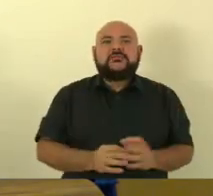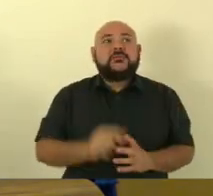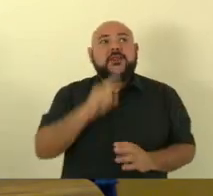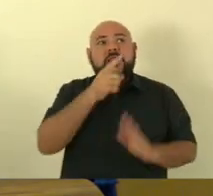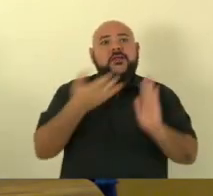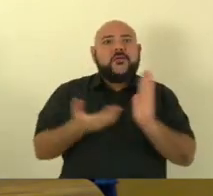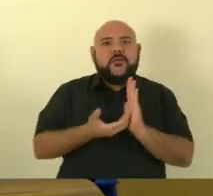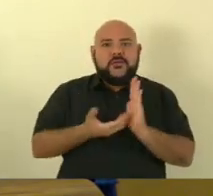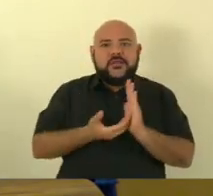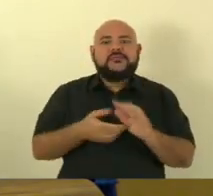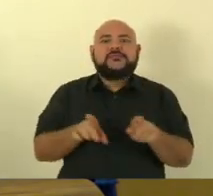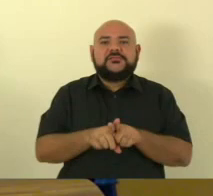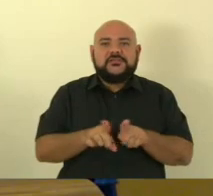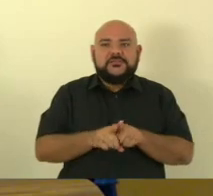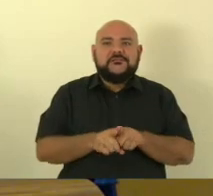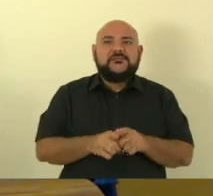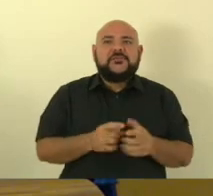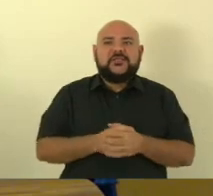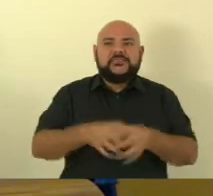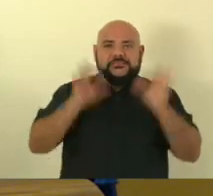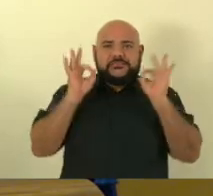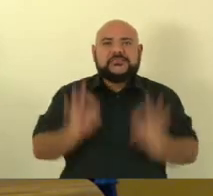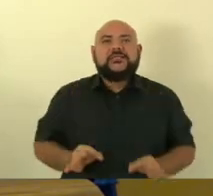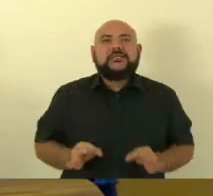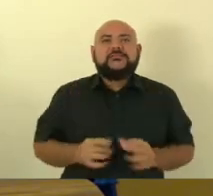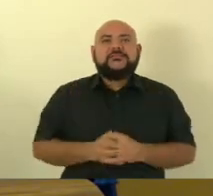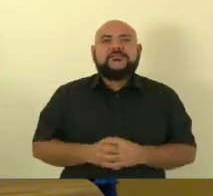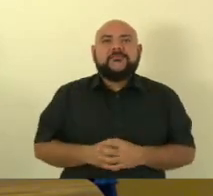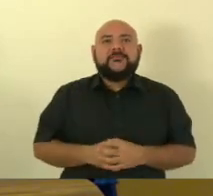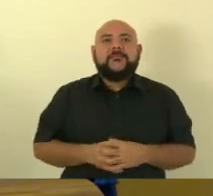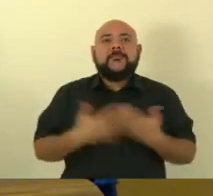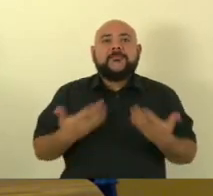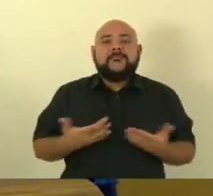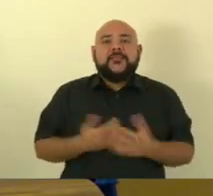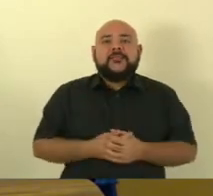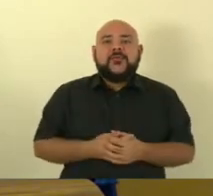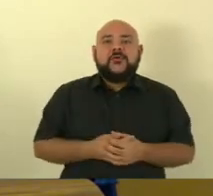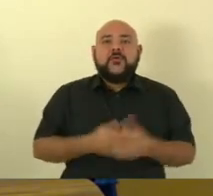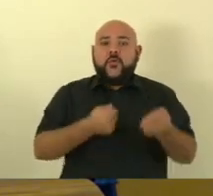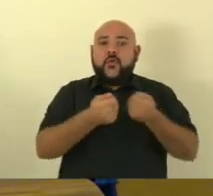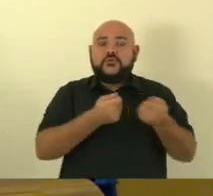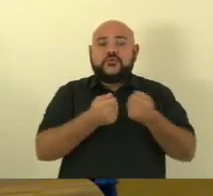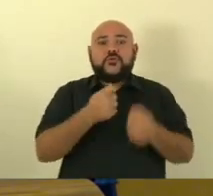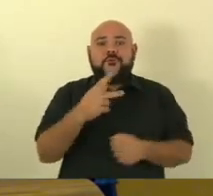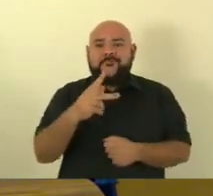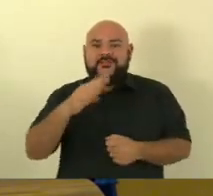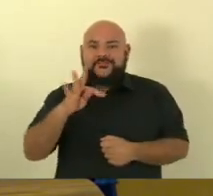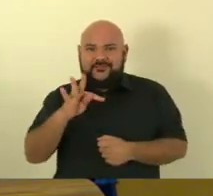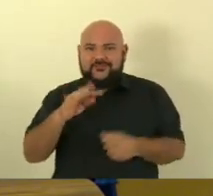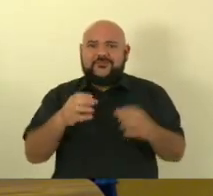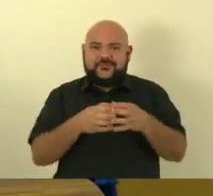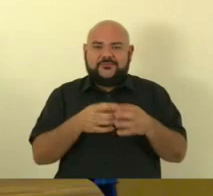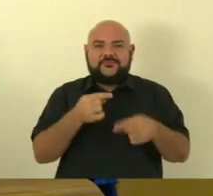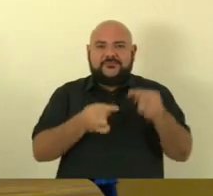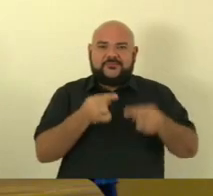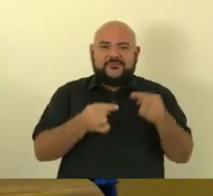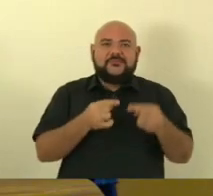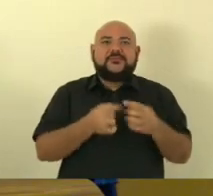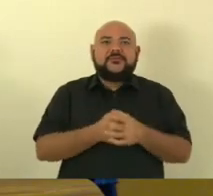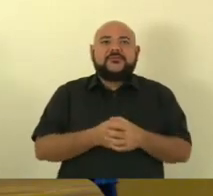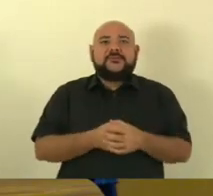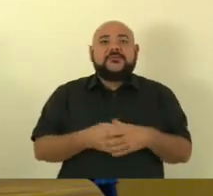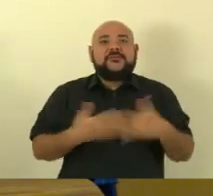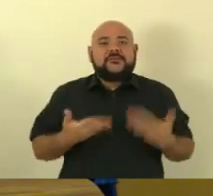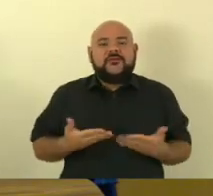Banco Central isso impediu as maluquices que o PT queria fazer na área econômica e está dando benefício hoje para a nação que vai inclusive